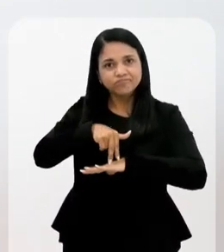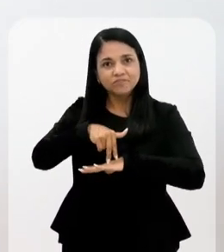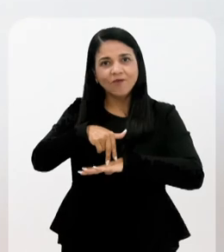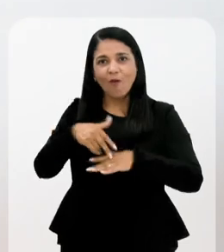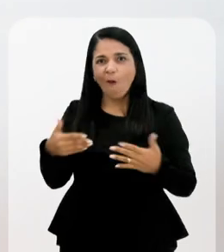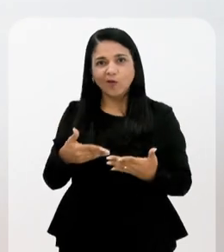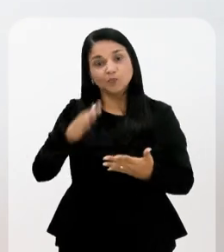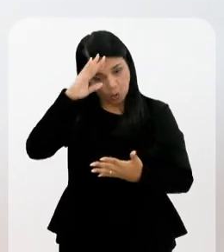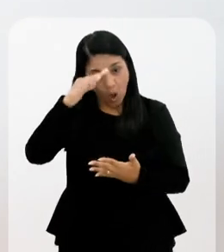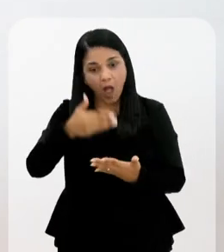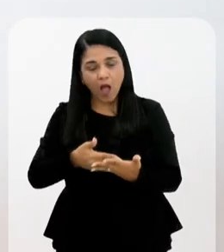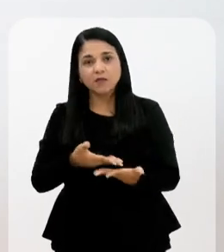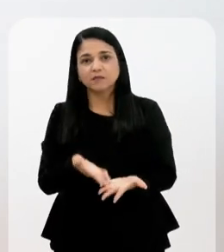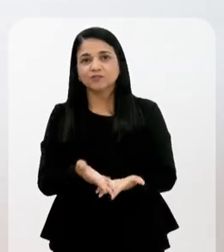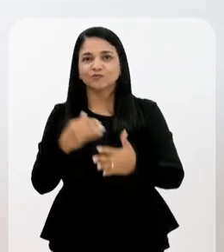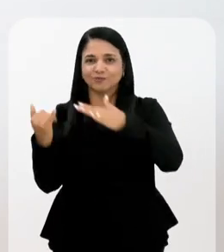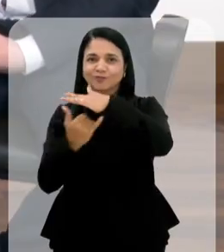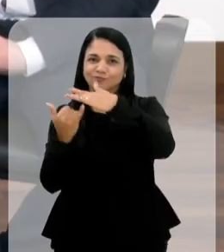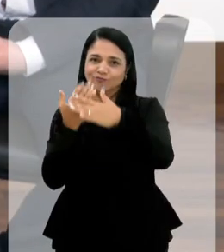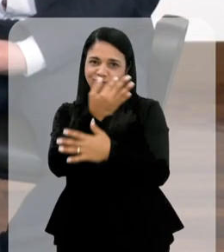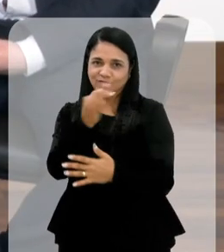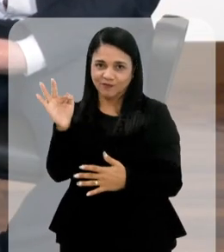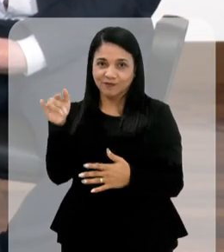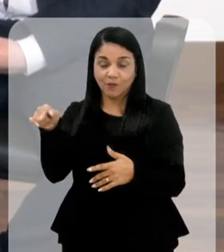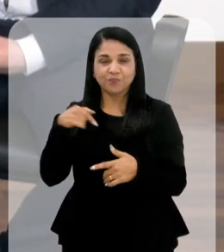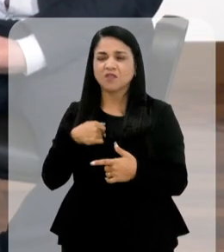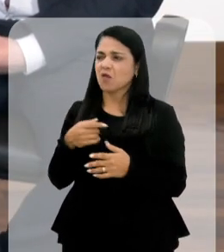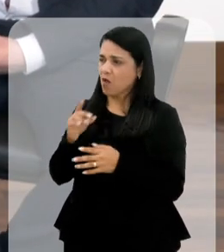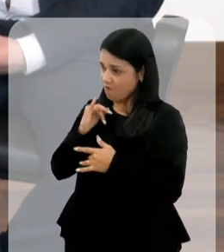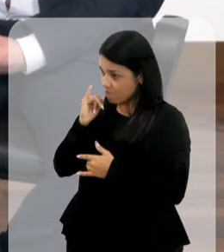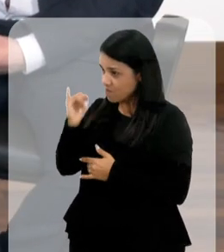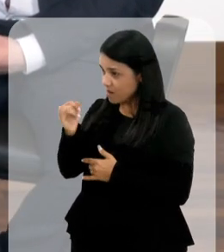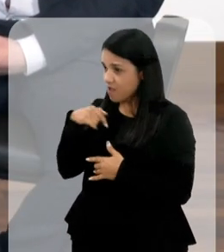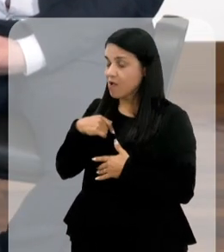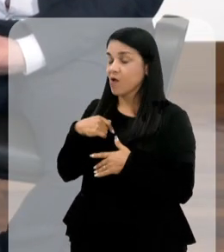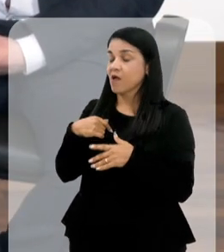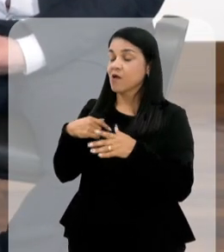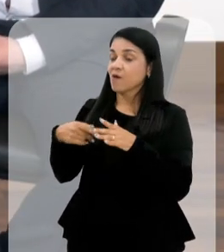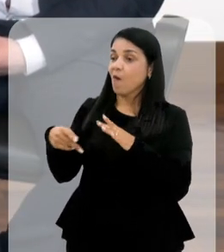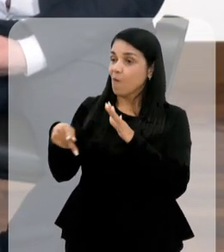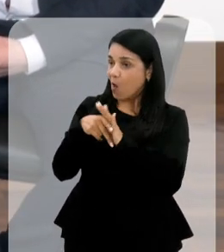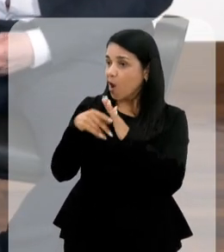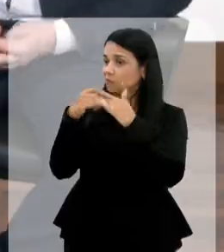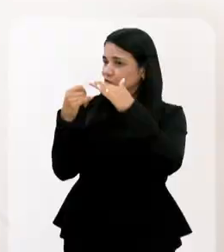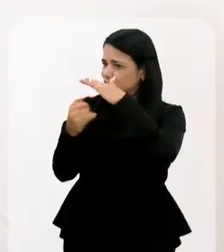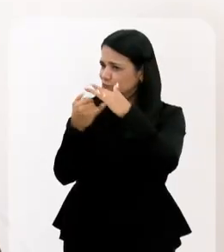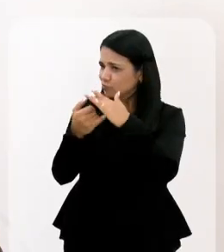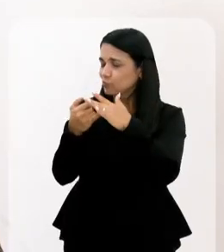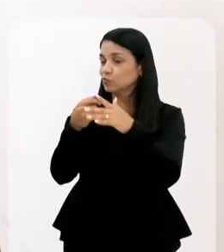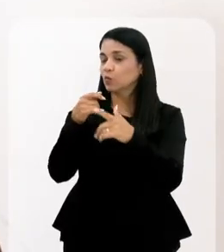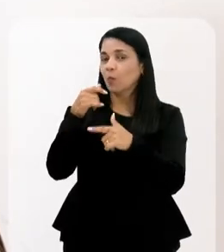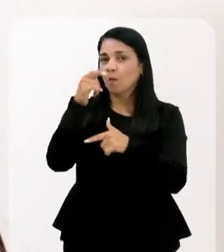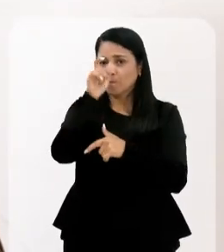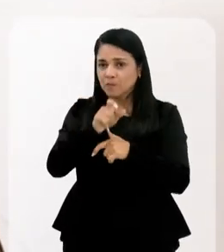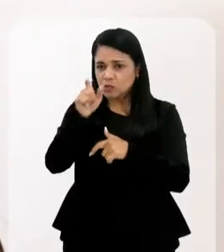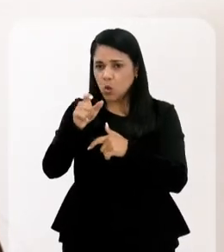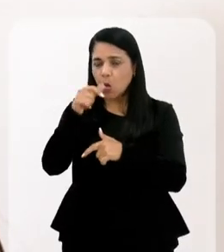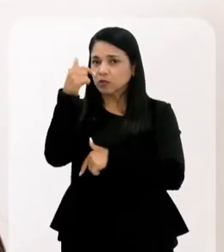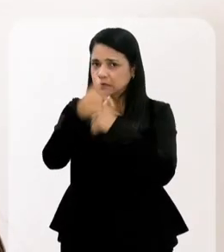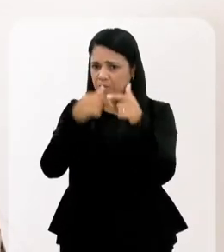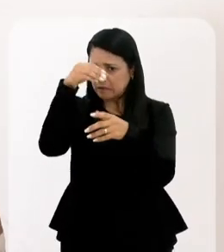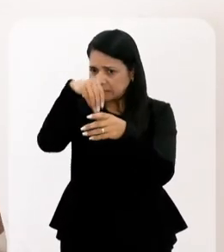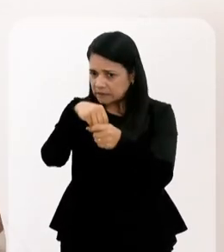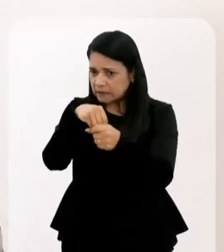simplesmente por estar. A está nessa posição porque a gente acredita nessa instituição. Eu falar isso. Eu acho que o próprio Instituto, as pessoas ligadas ao Instituto, devem estar